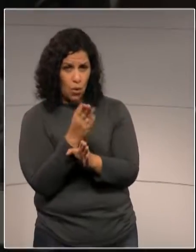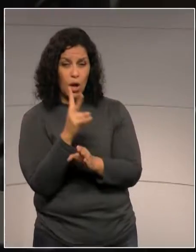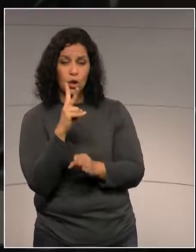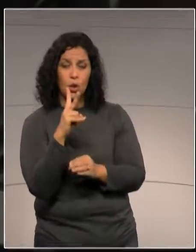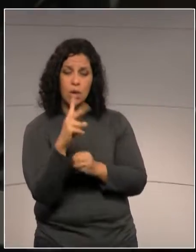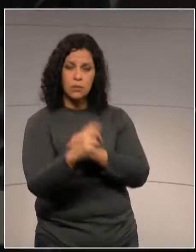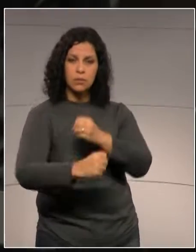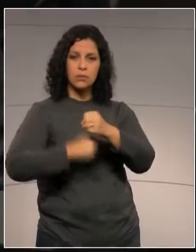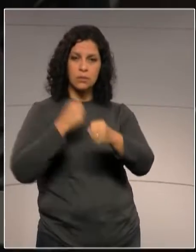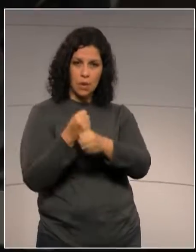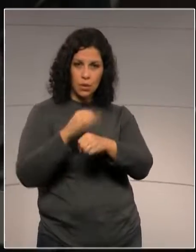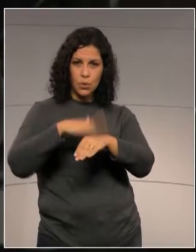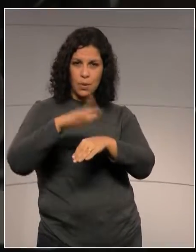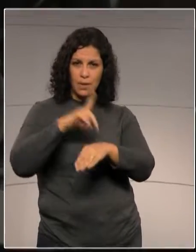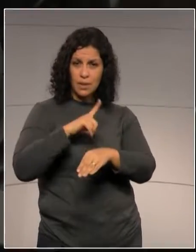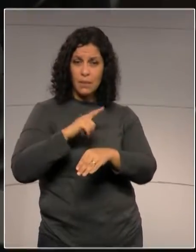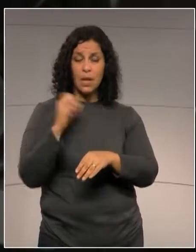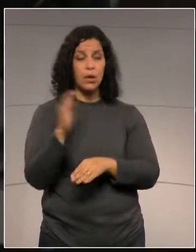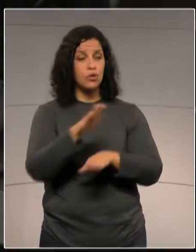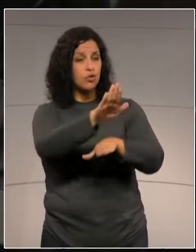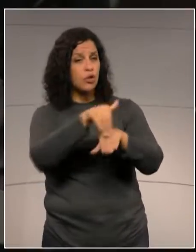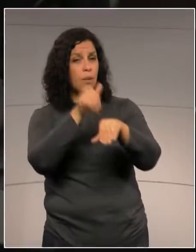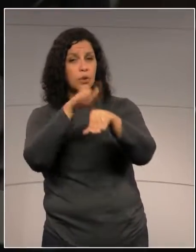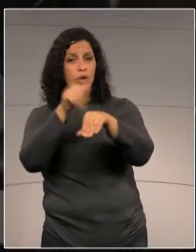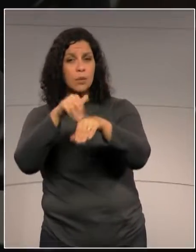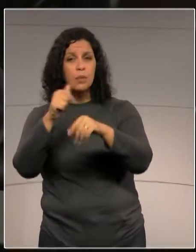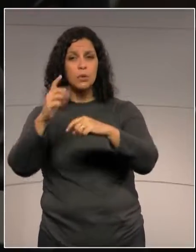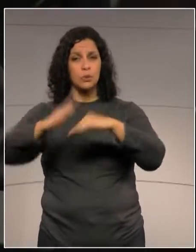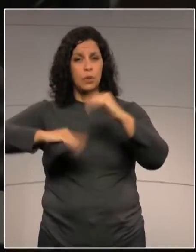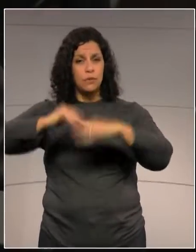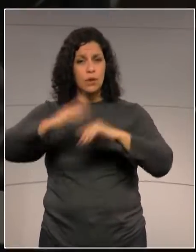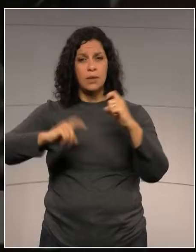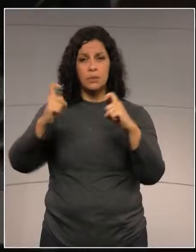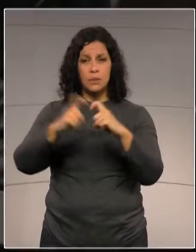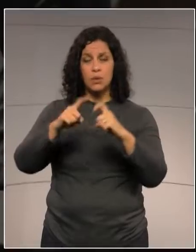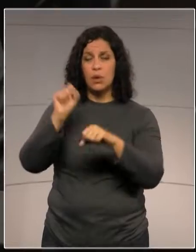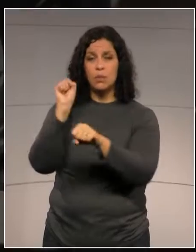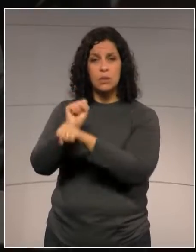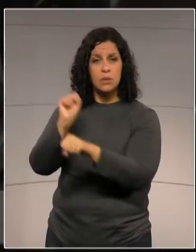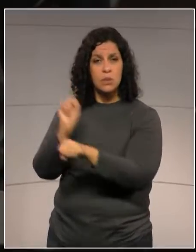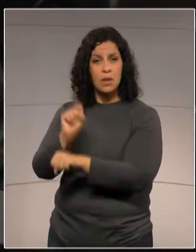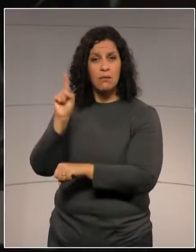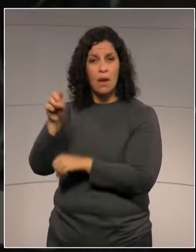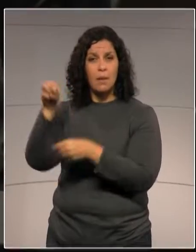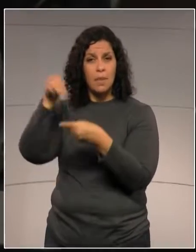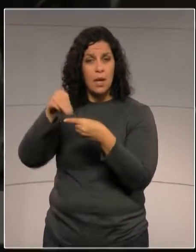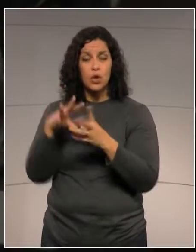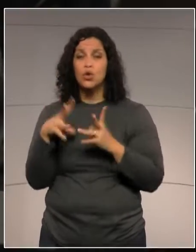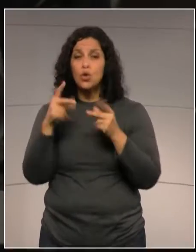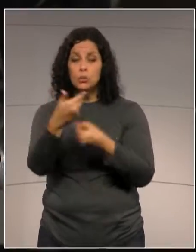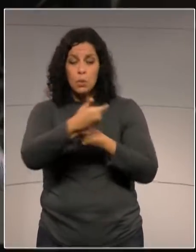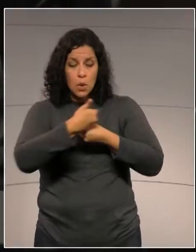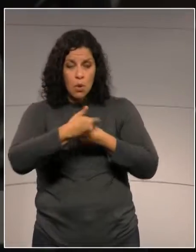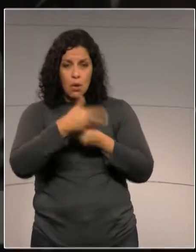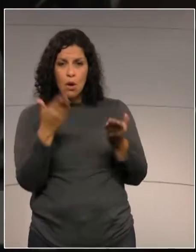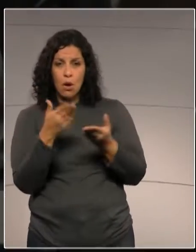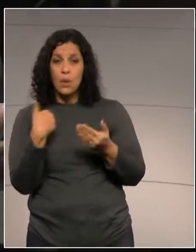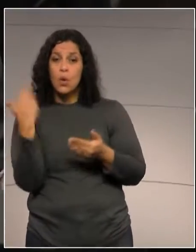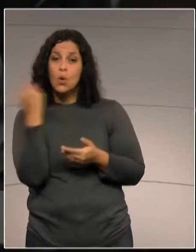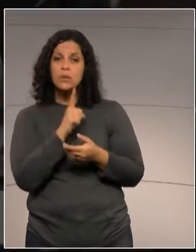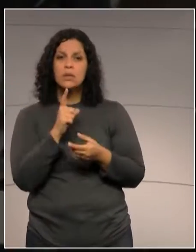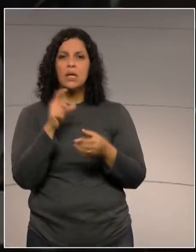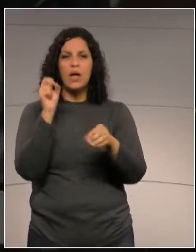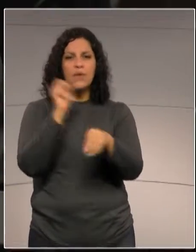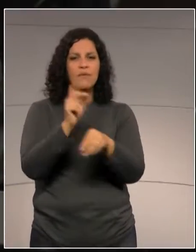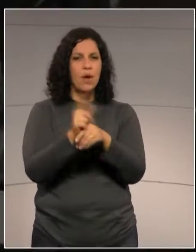anos para chamar os bons profissionais e os profissionais médicos que estão na espera em Maringá, todos me procuraram essa semana para ser chamado.